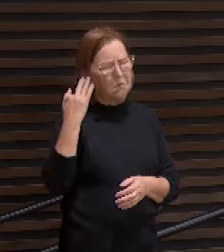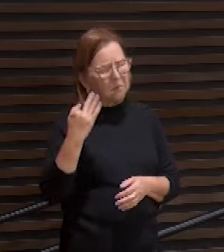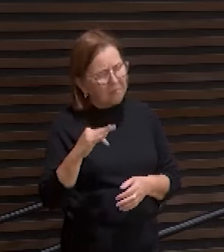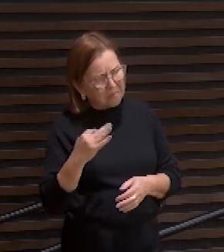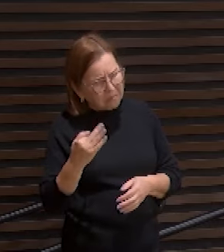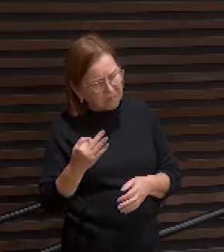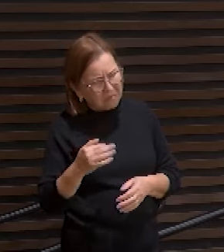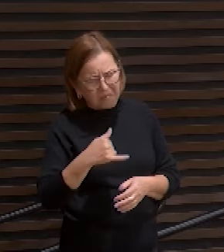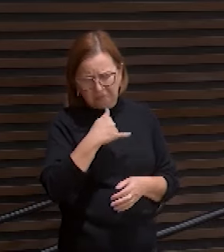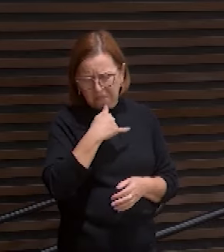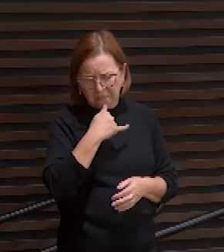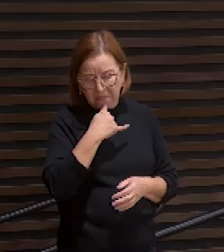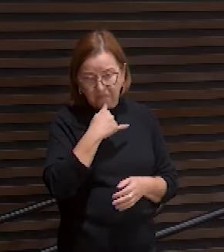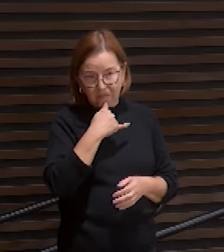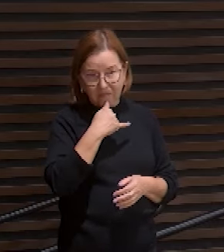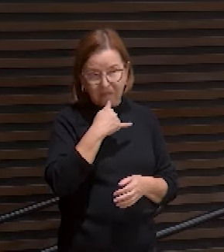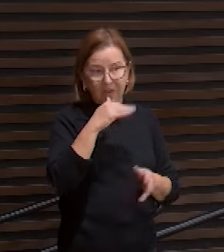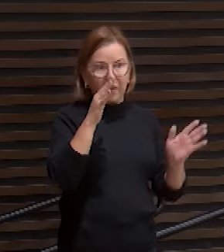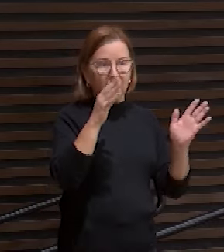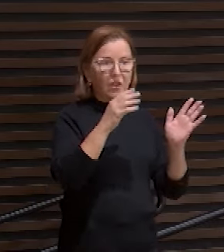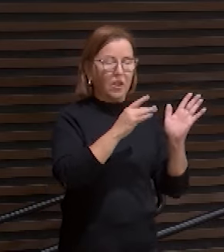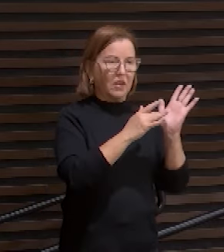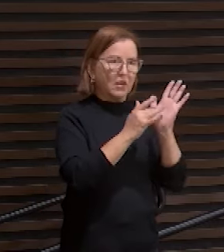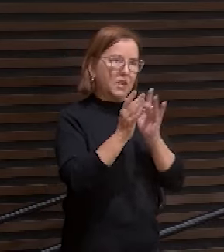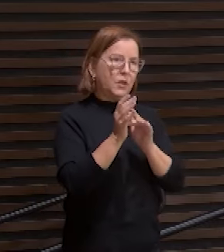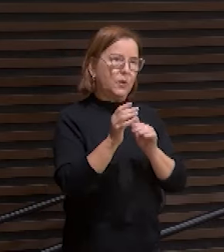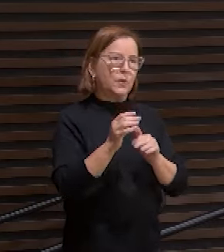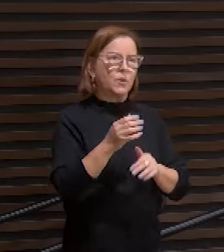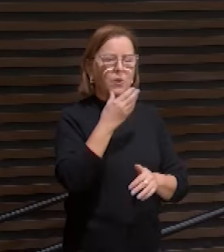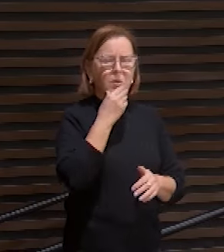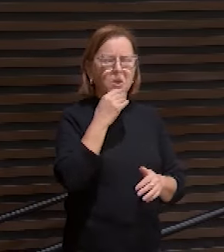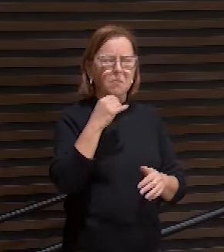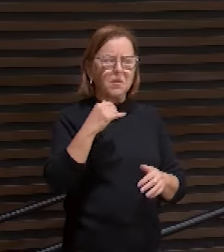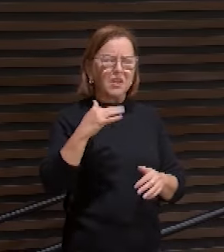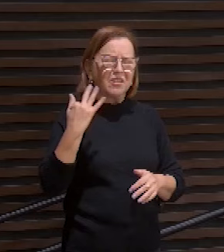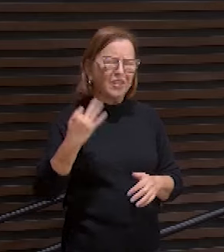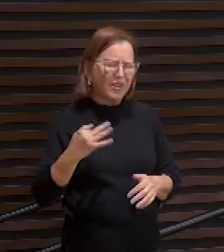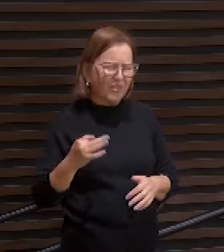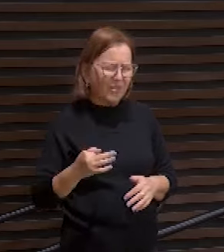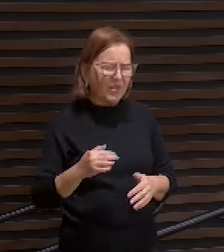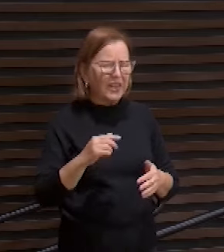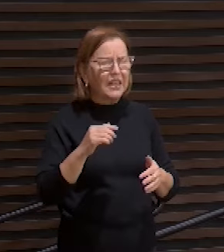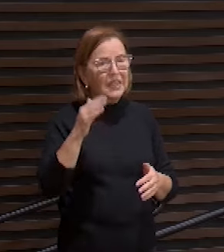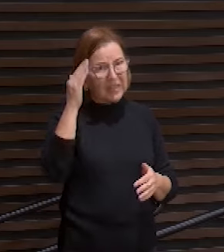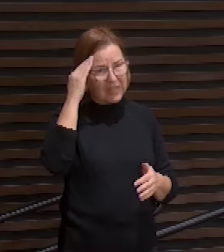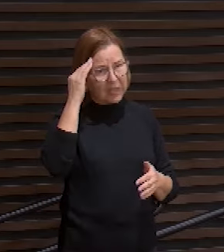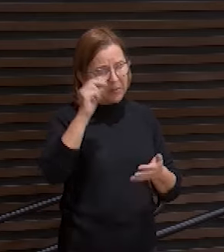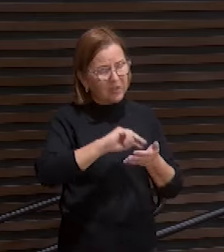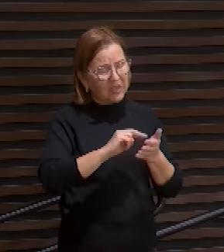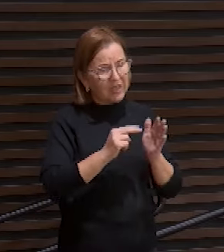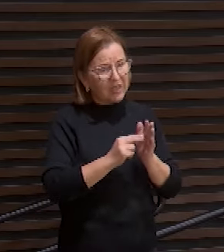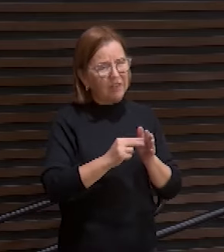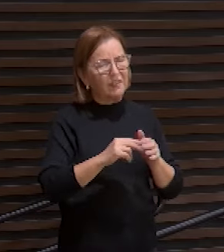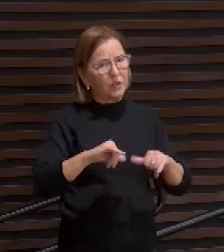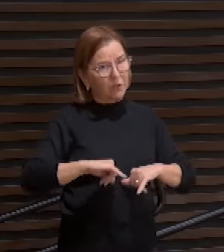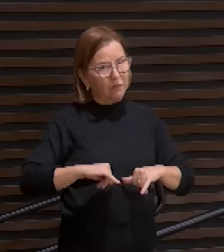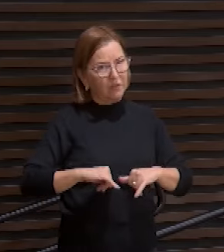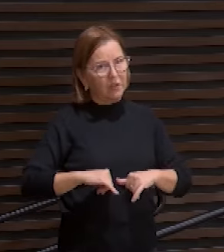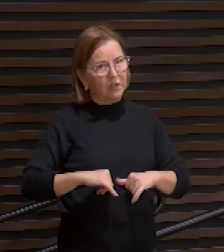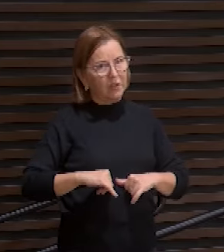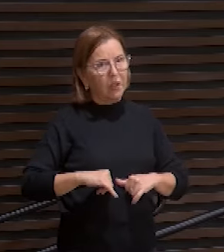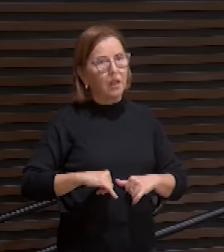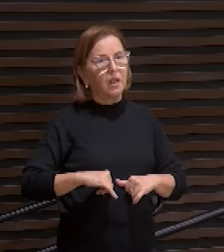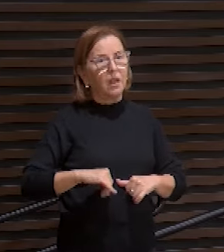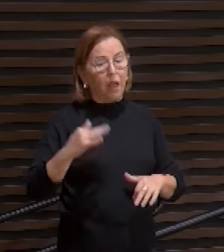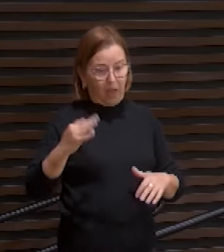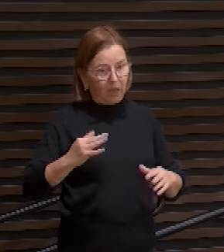Um homem de dores que sabe o que é padecer. Dor física, sim. Falamos ali do